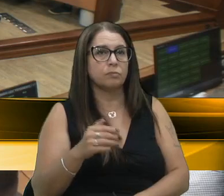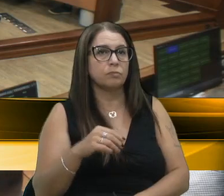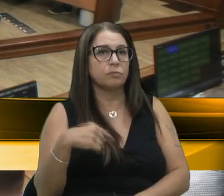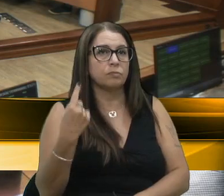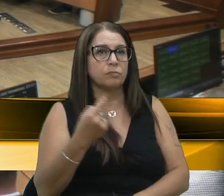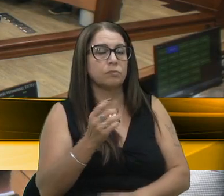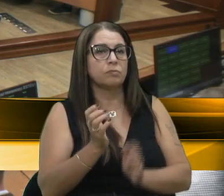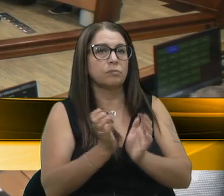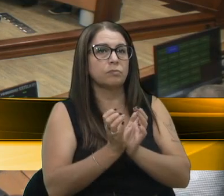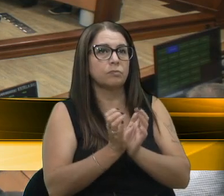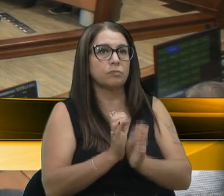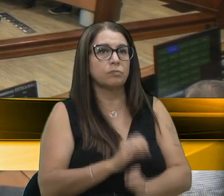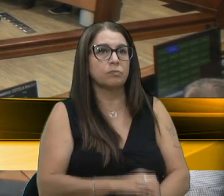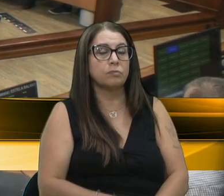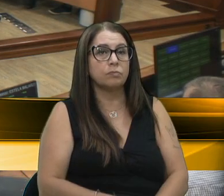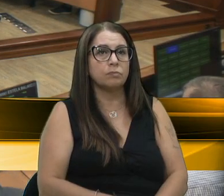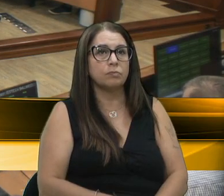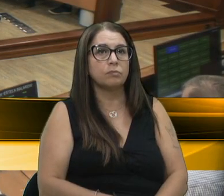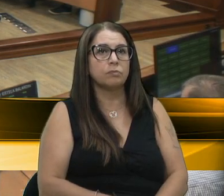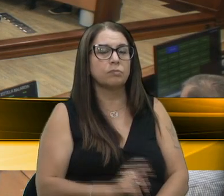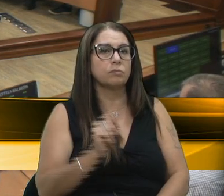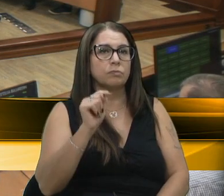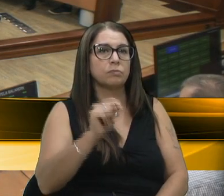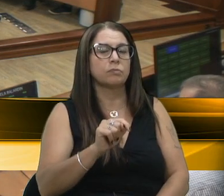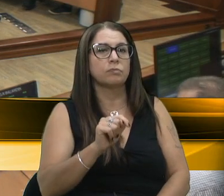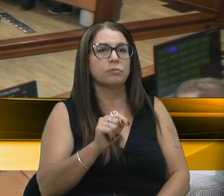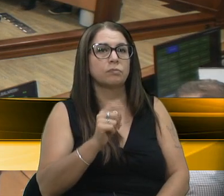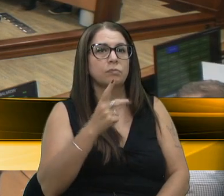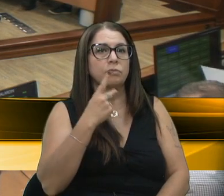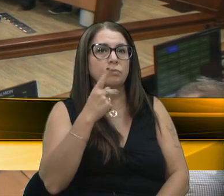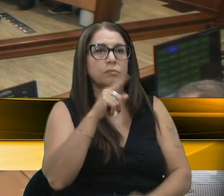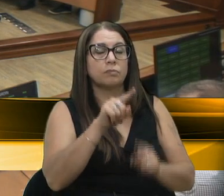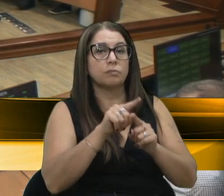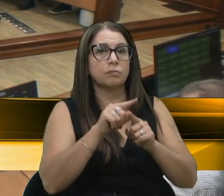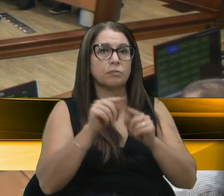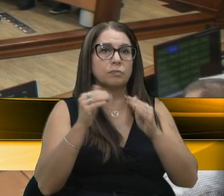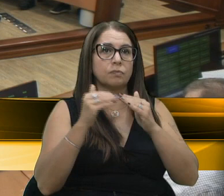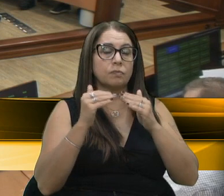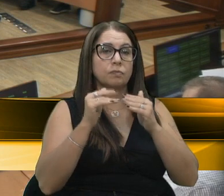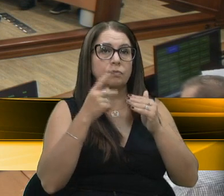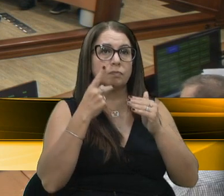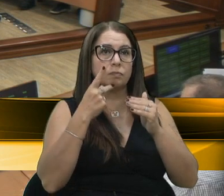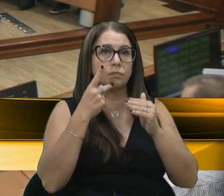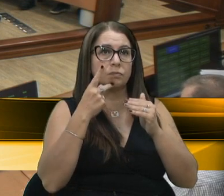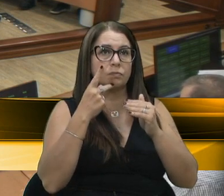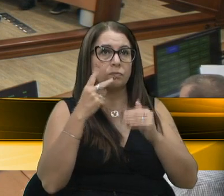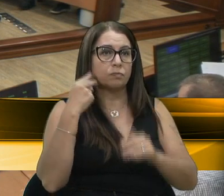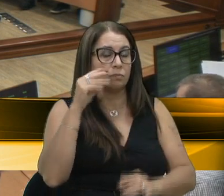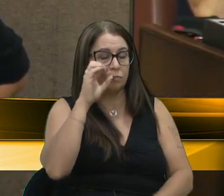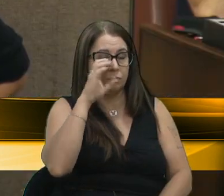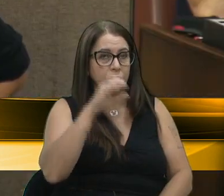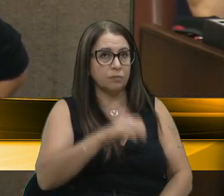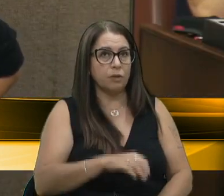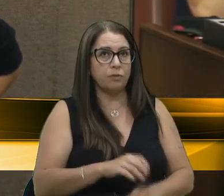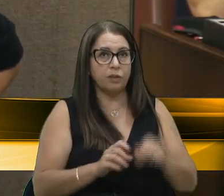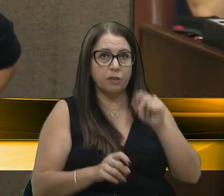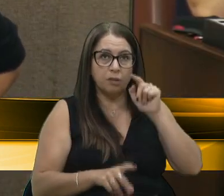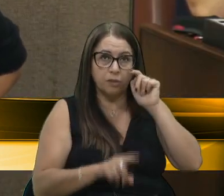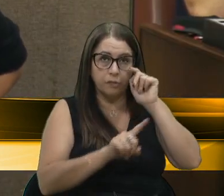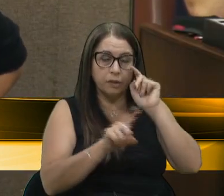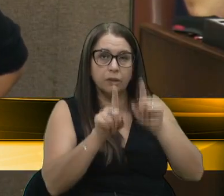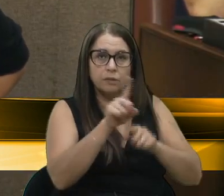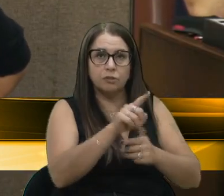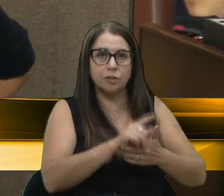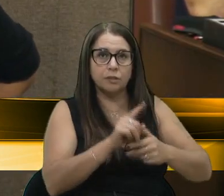Nobres colegas, eu venho aqui falar em concordância com a fala do vereador Fiuza. A gente